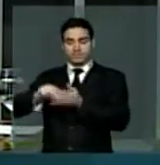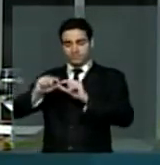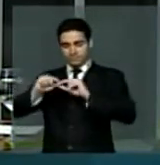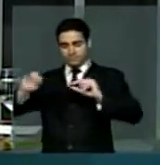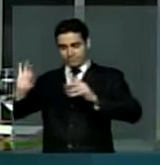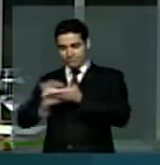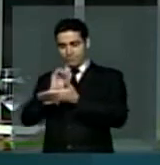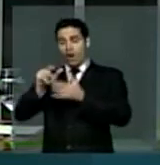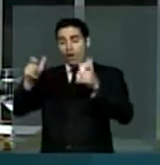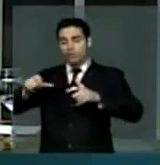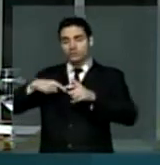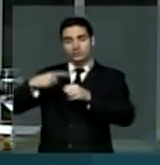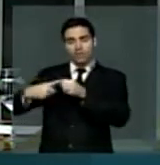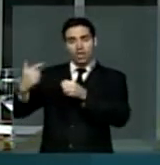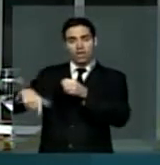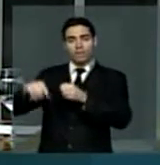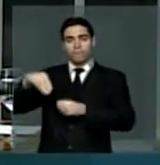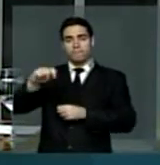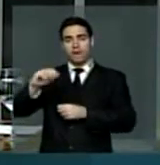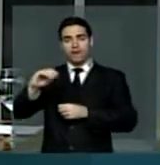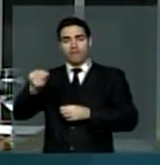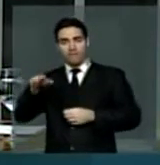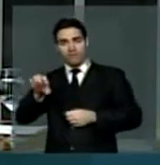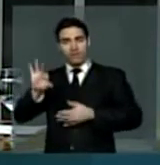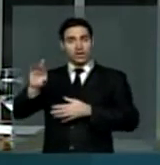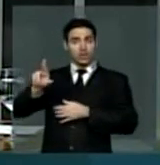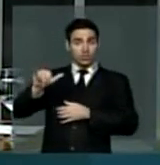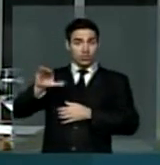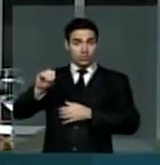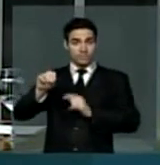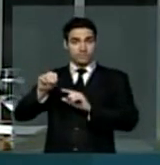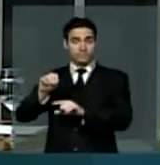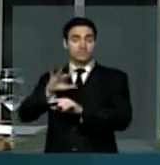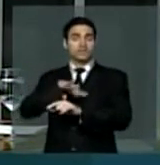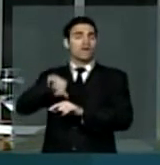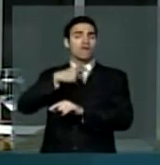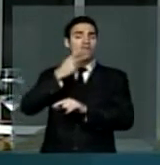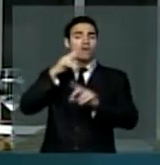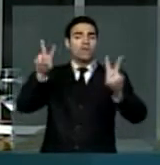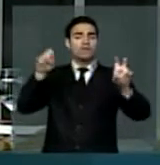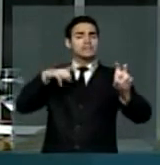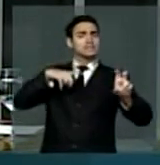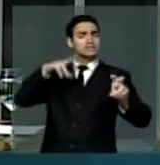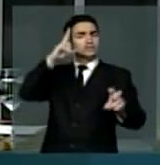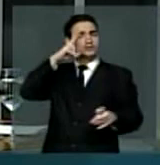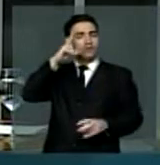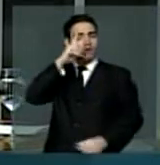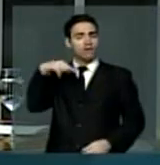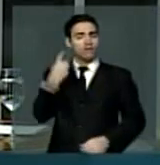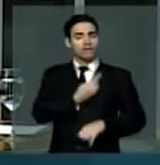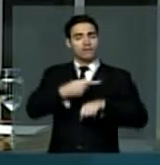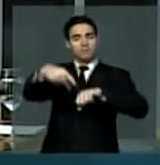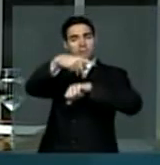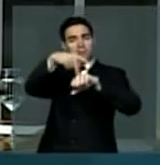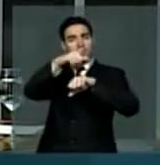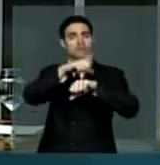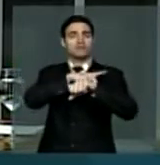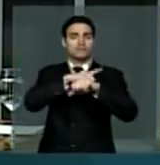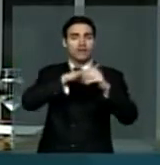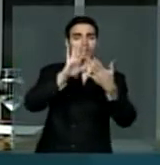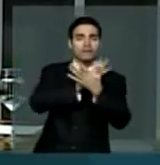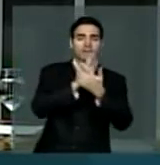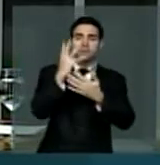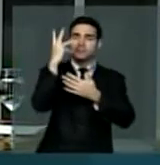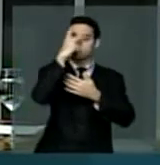diz o seguinte? A história do nosso país tem páginas repletas de beleza, inspiração e